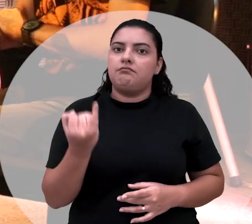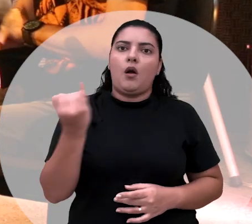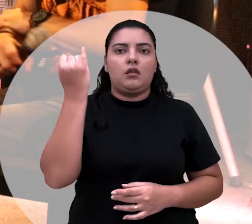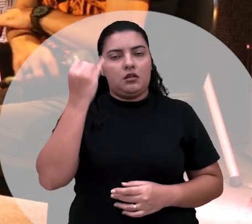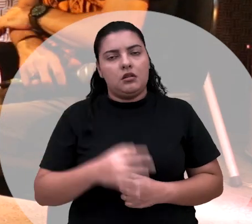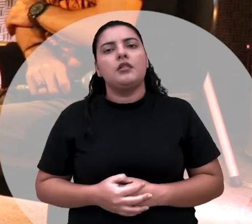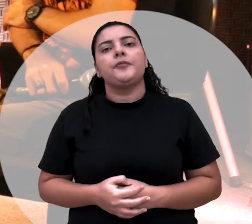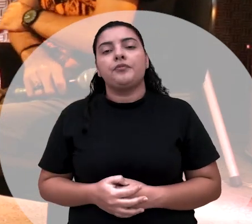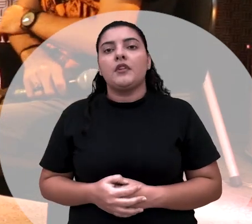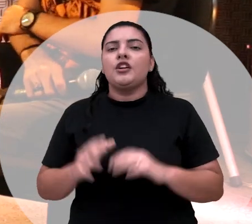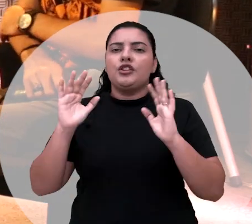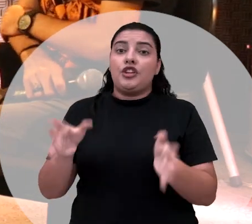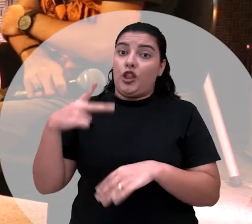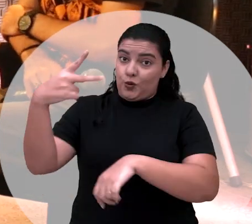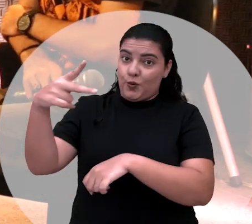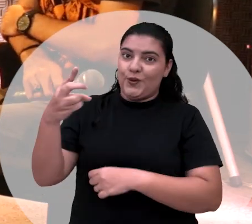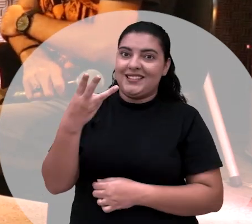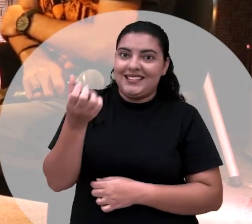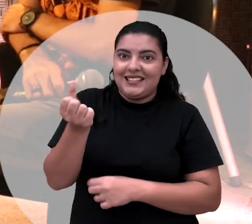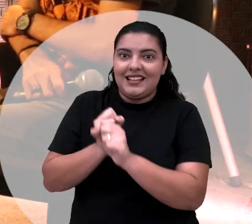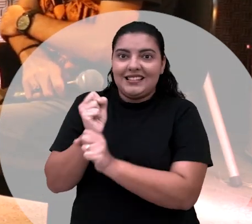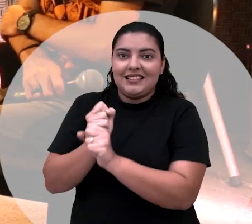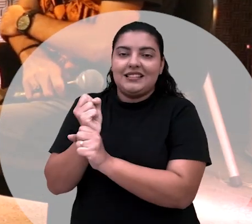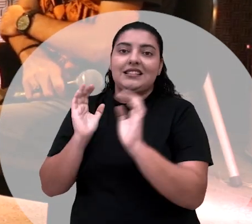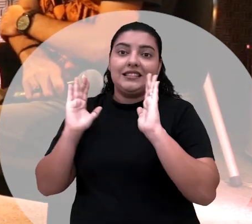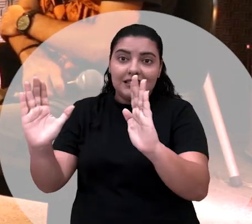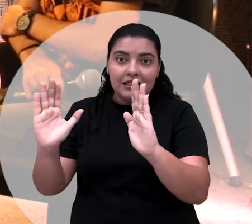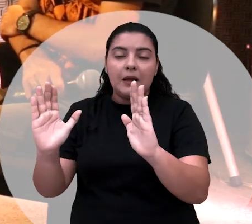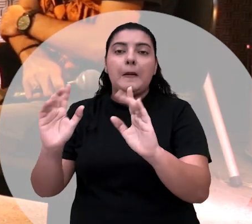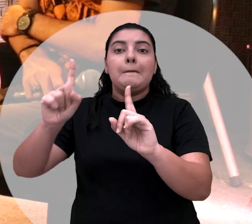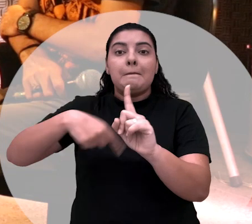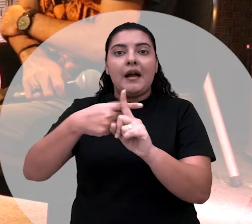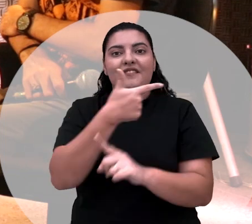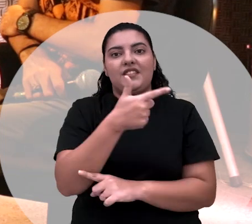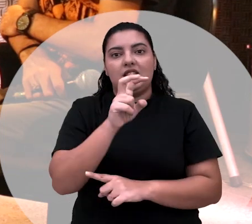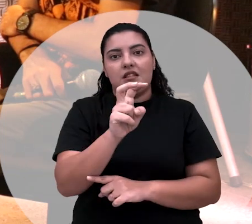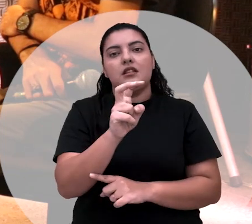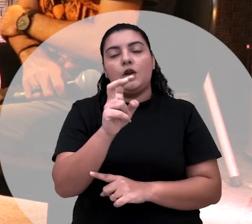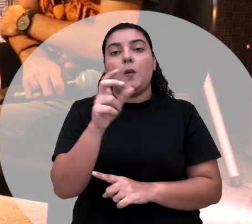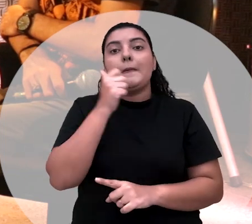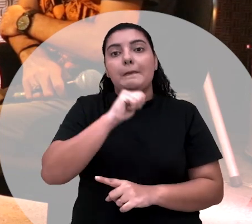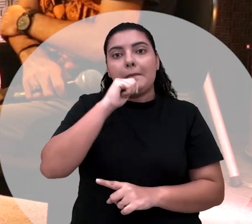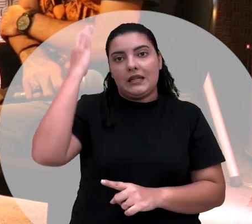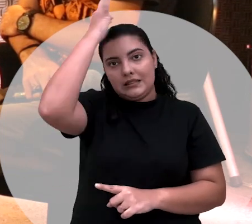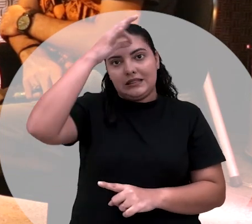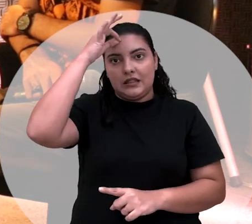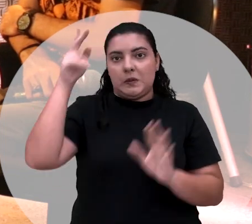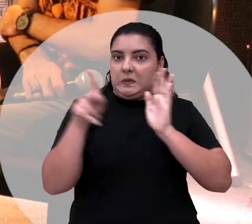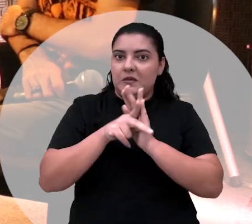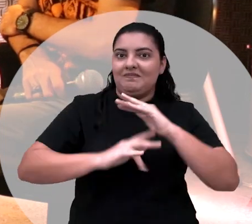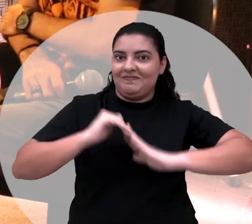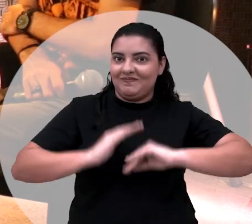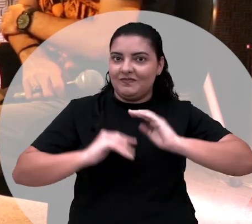Você já tem 36 anos de Axé, mas 25 anos deles é já como mãe de santo, né? E aí como é que